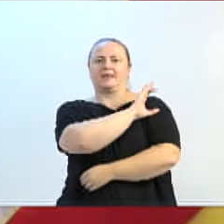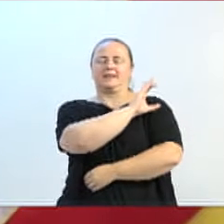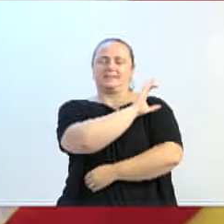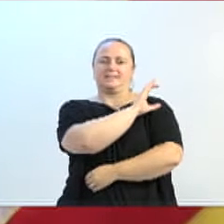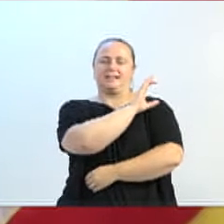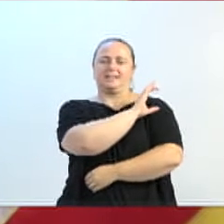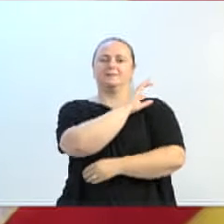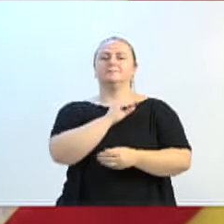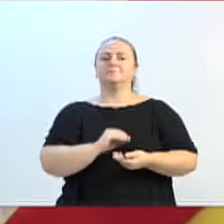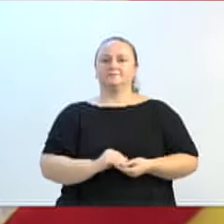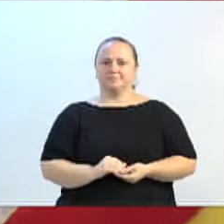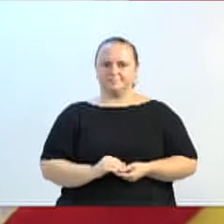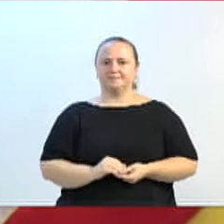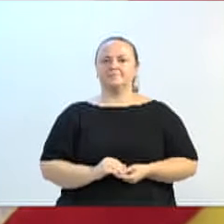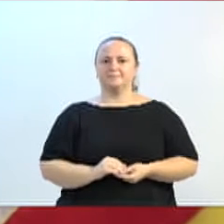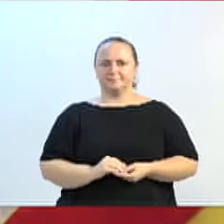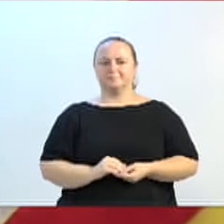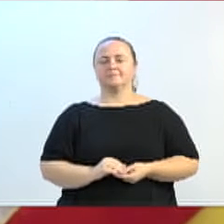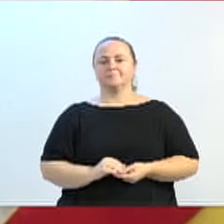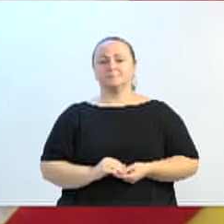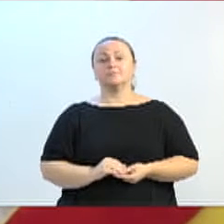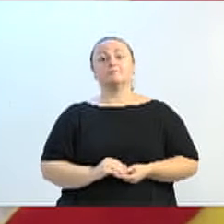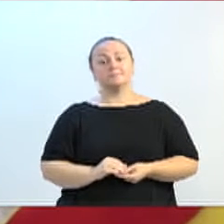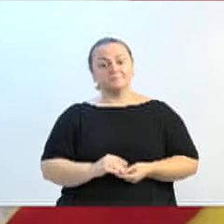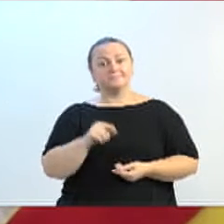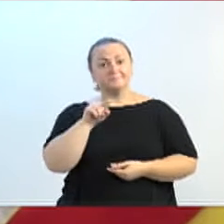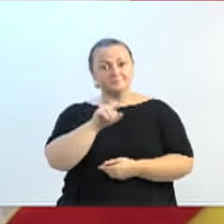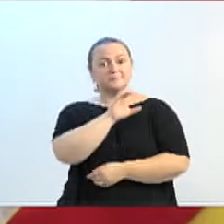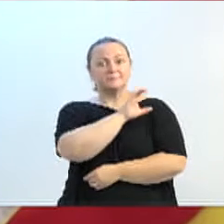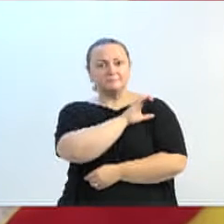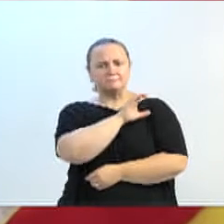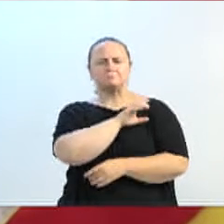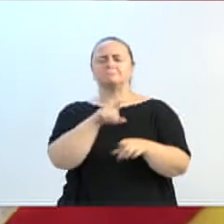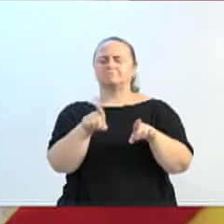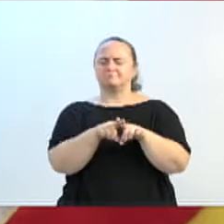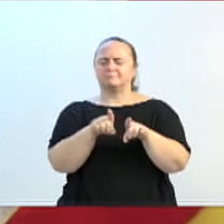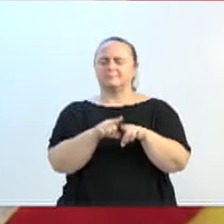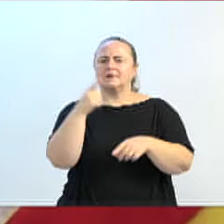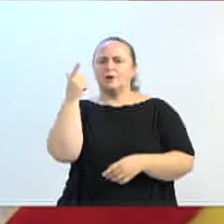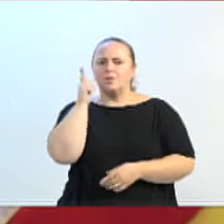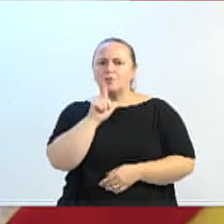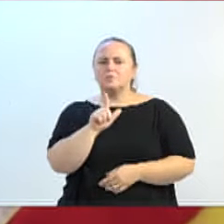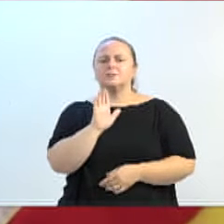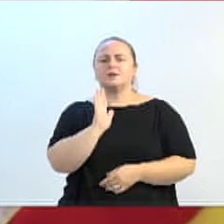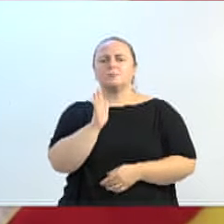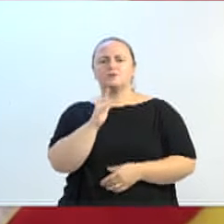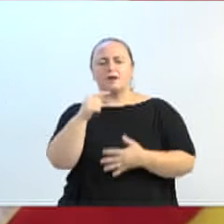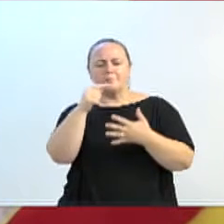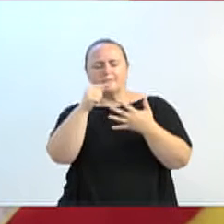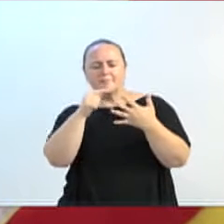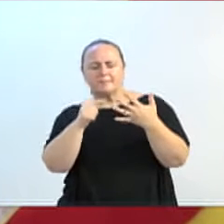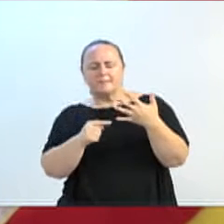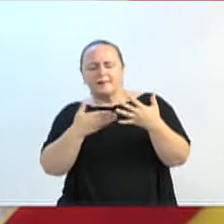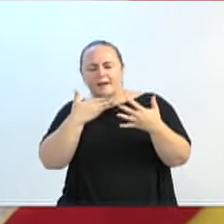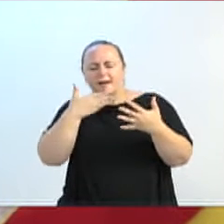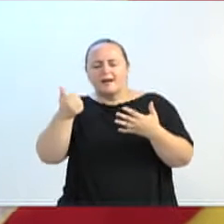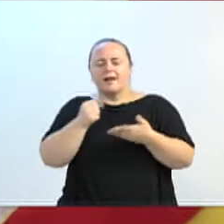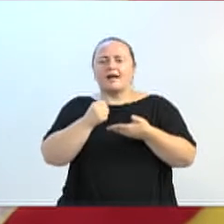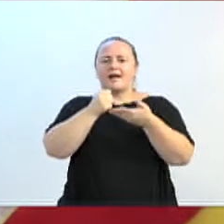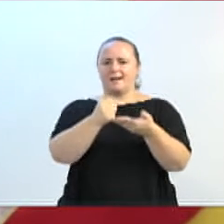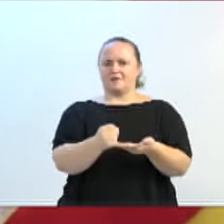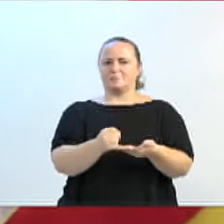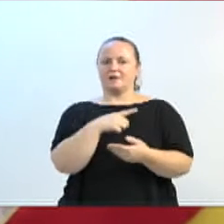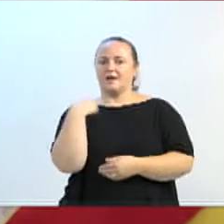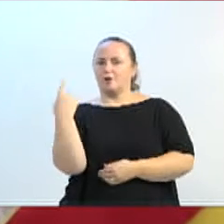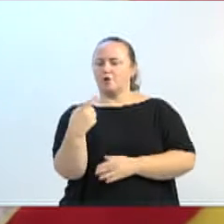Esse educandário que nós já conseguimos também várias outras melhorias. E vamos continuar lutando